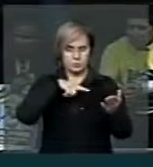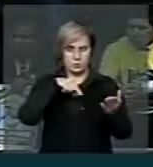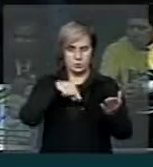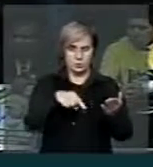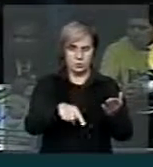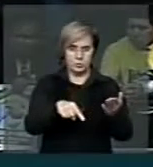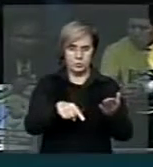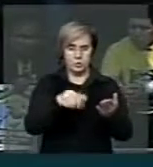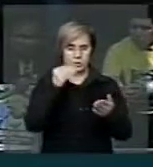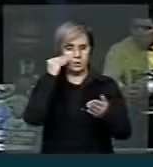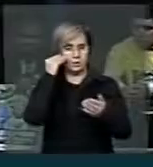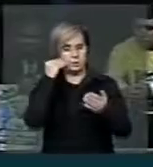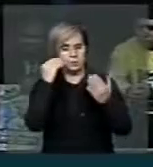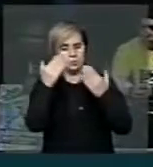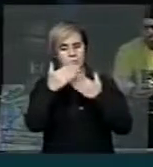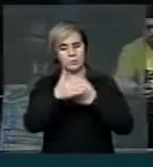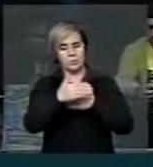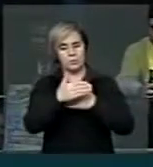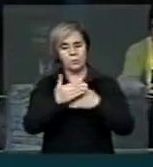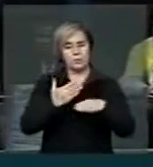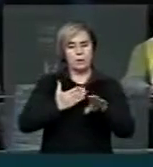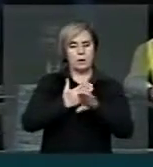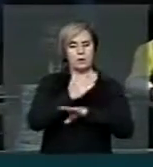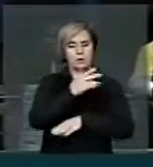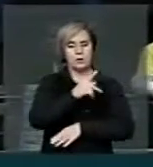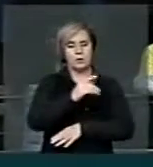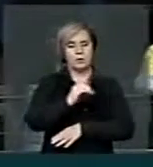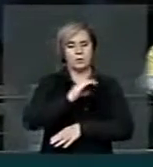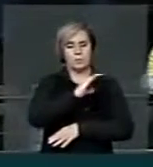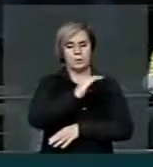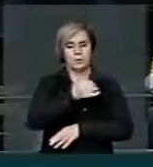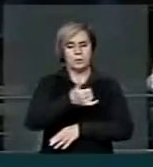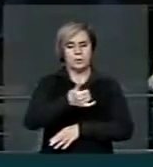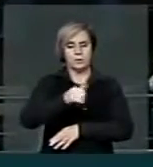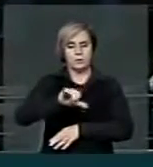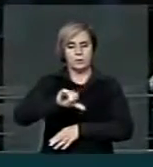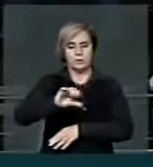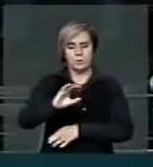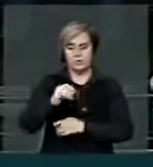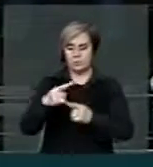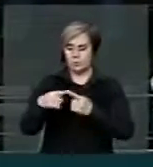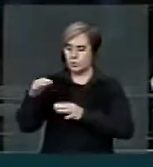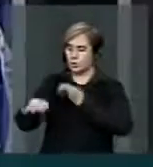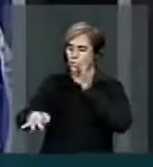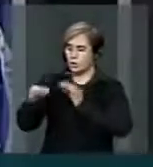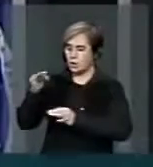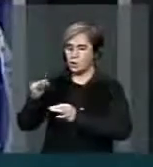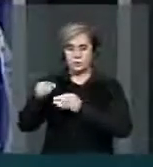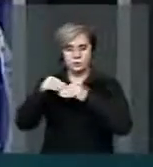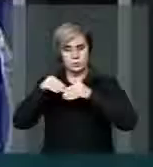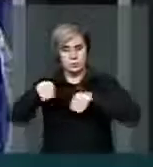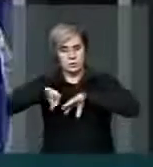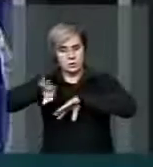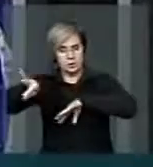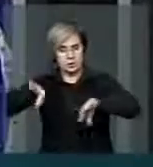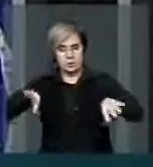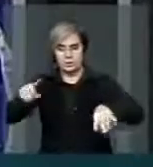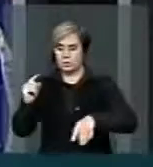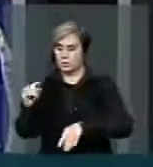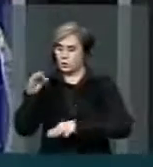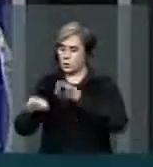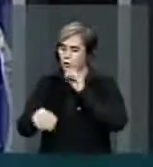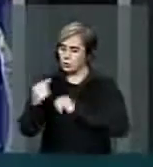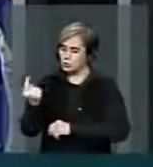aprovar a PEC 190. Porque a justiça não é fragmentada. A justiça é una.